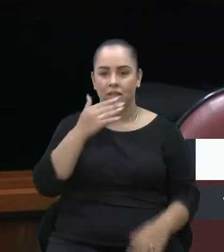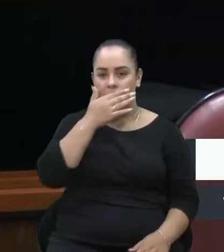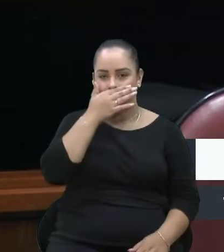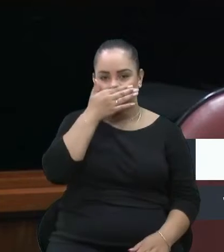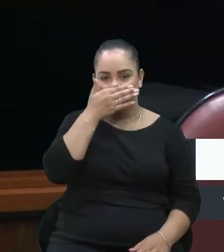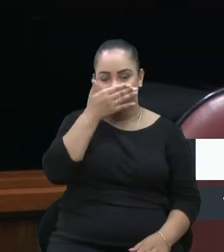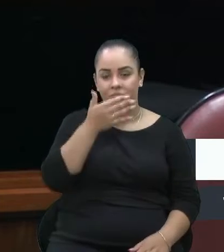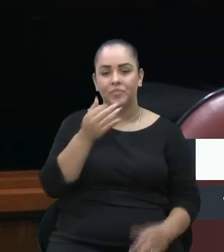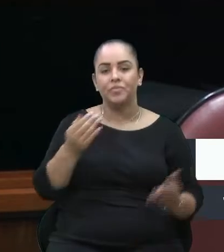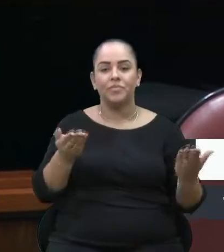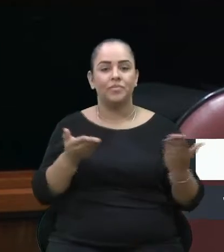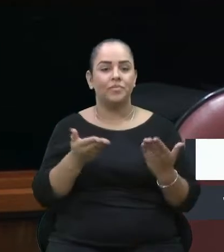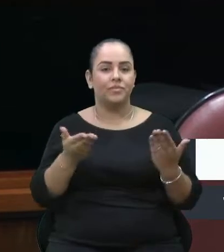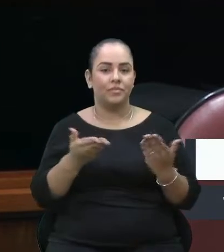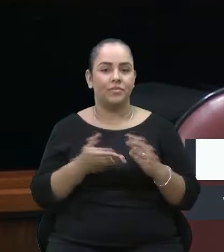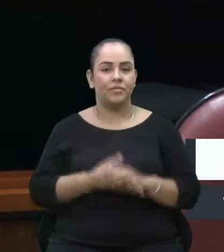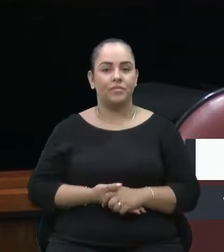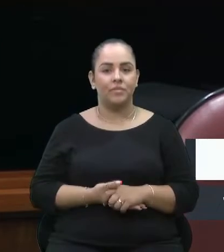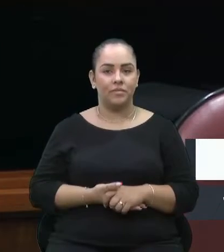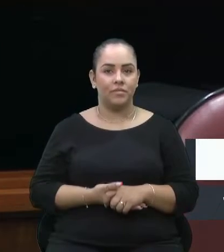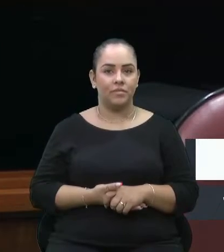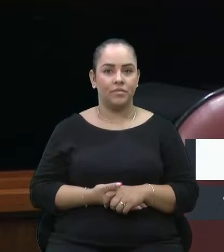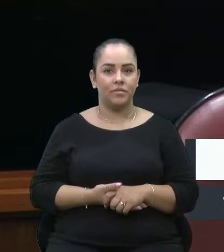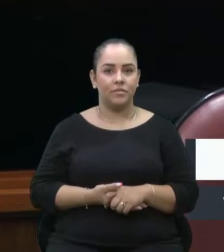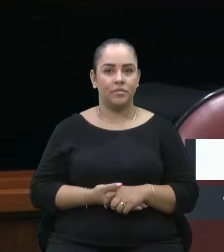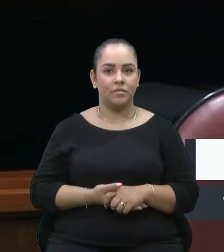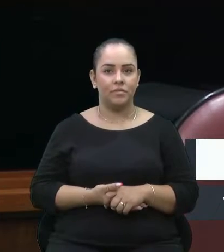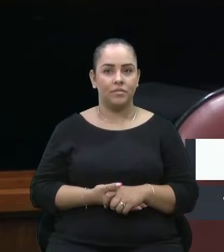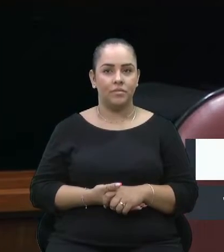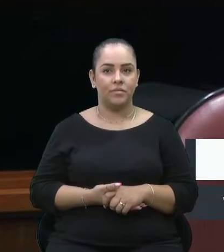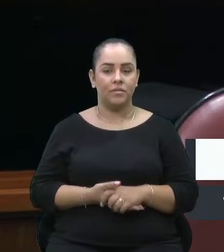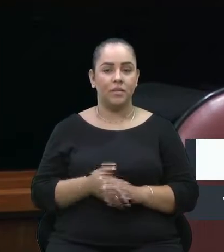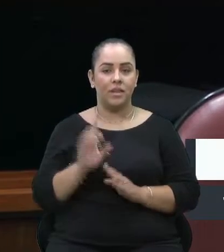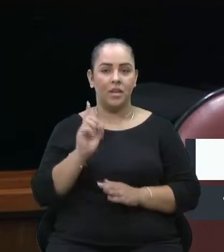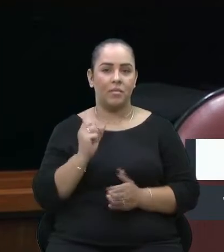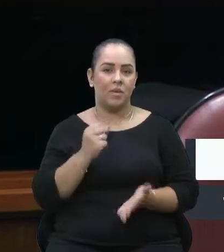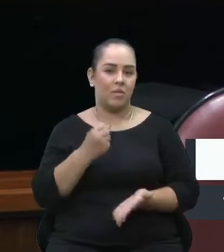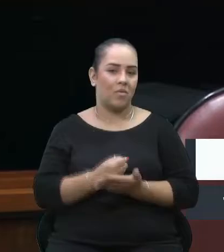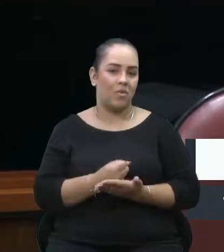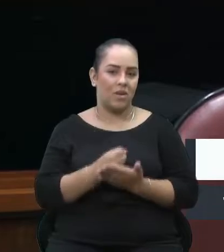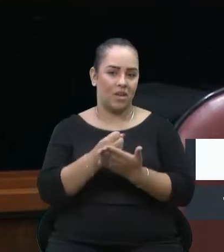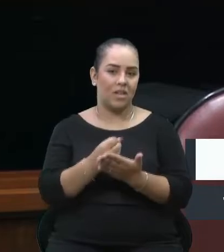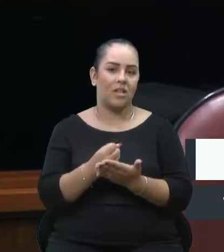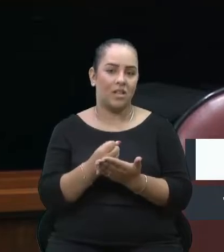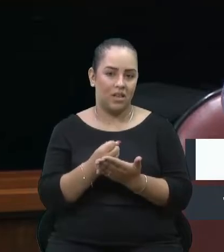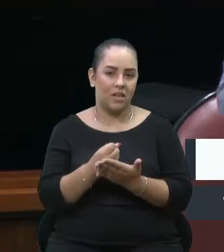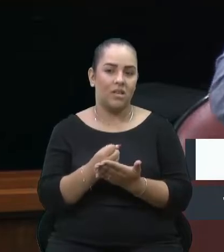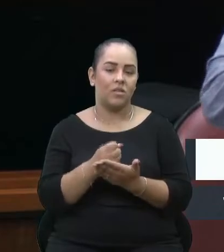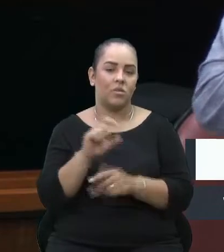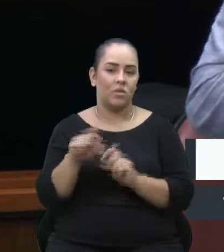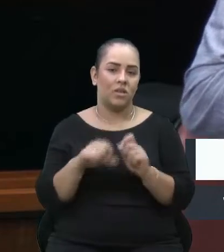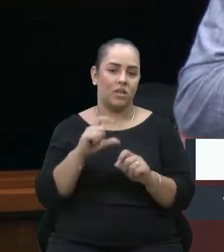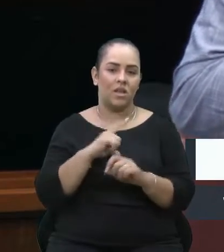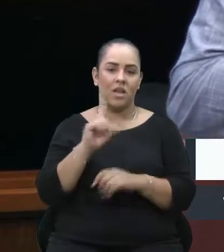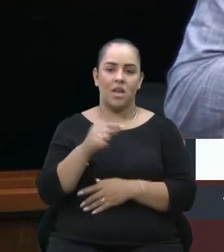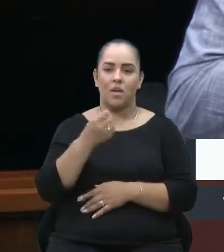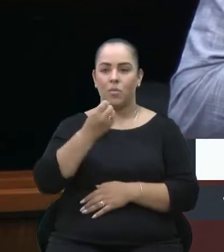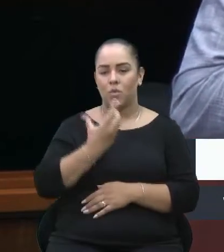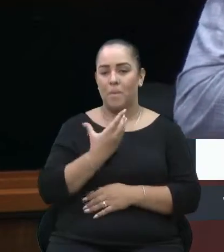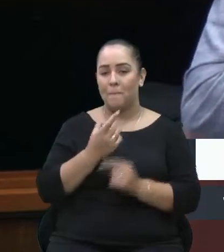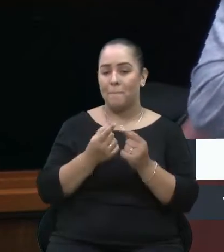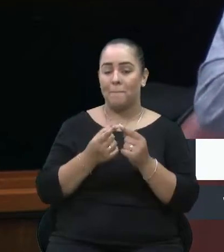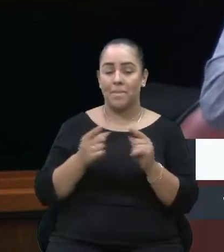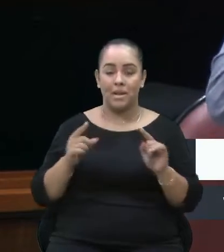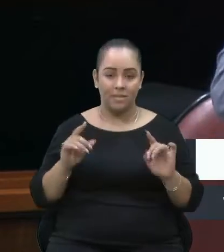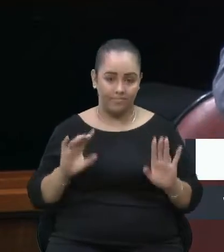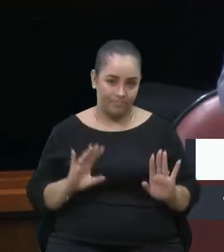subsidiar, enfim, o interior vai ser uma coisa muito boa, mas